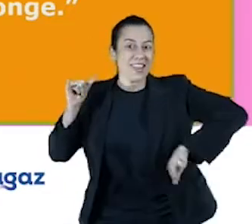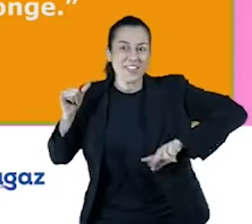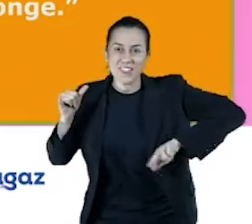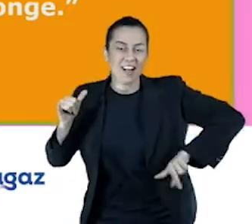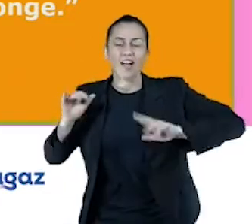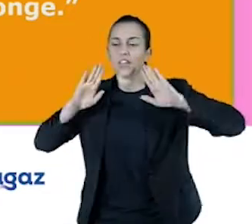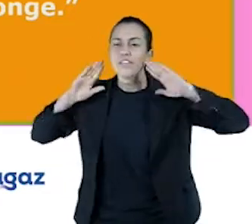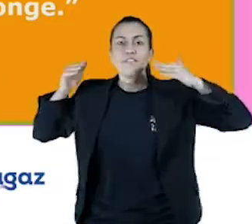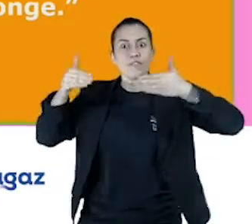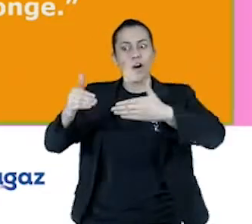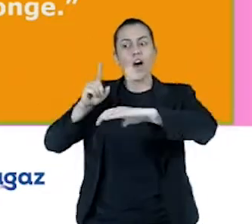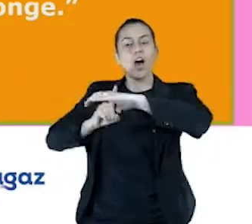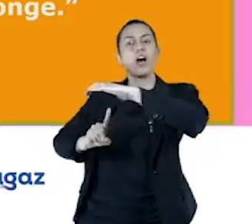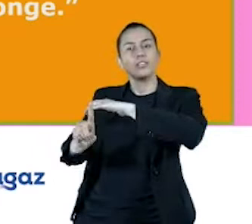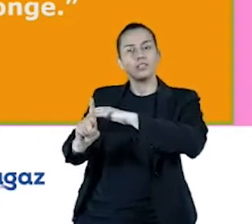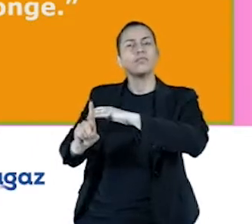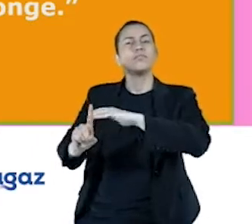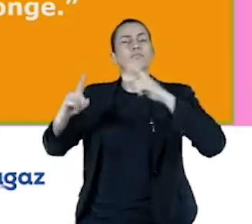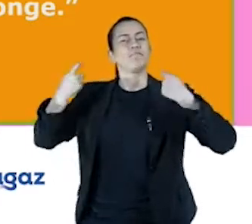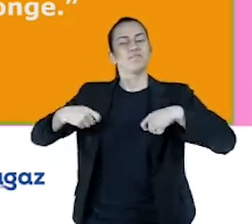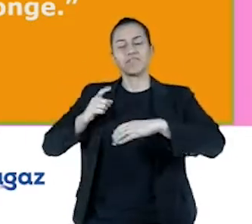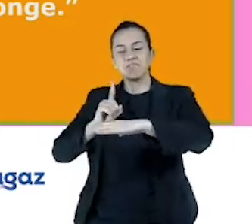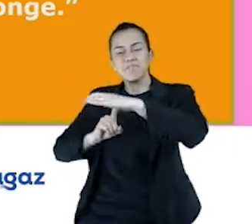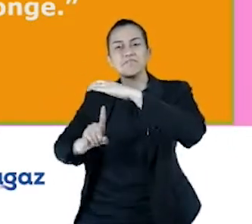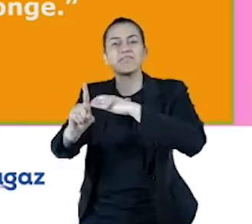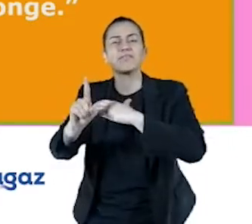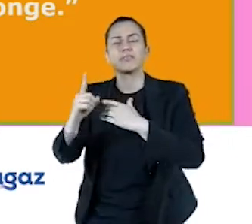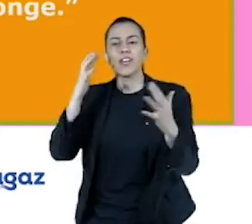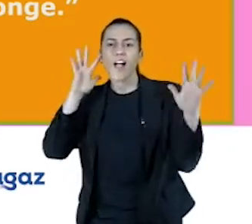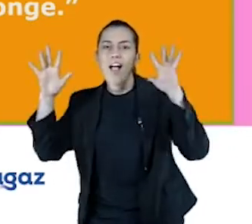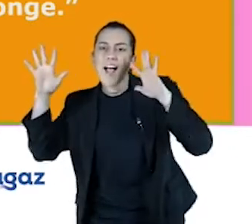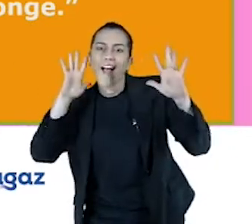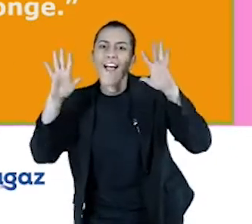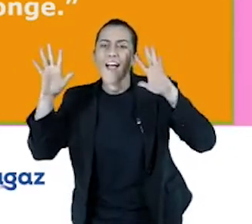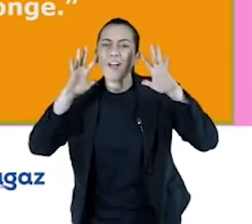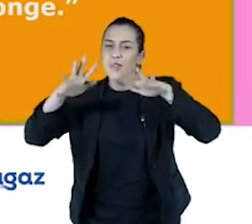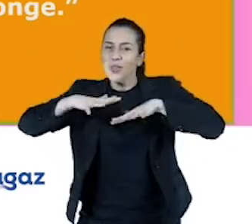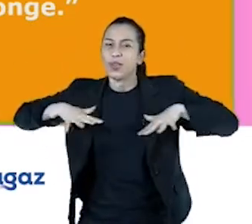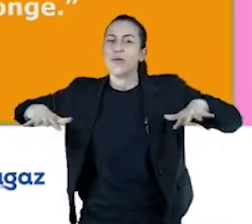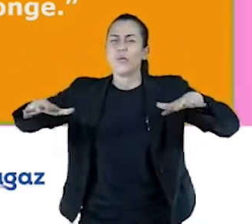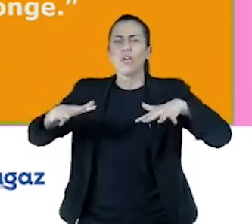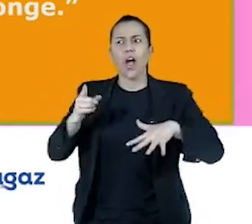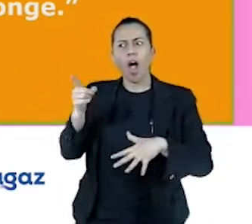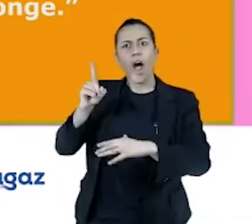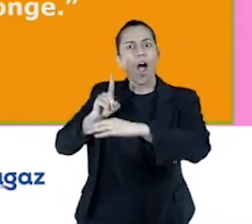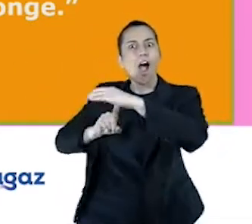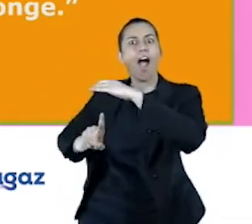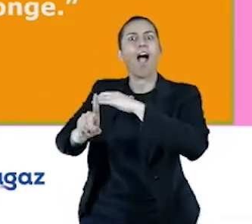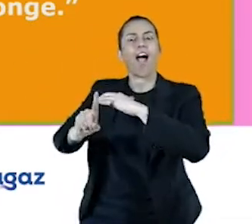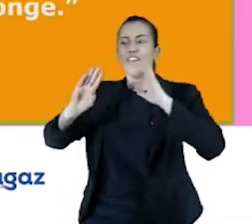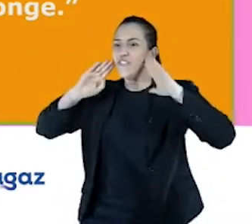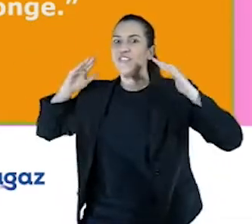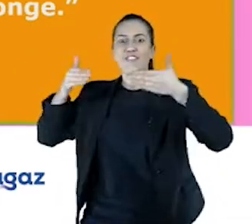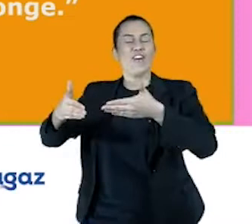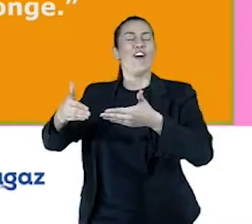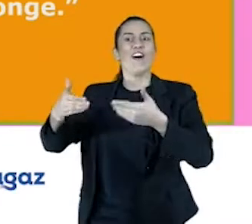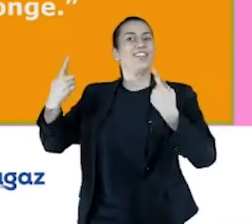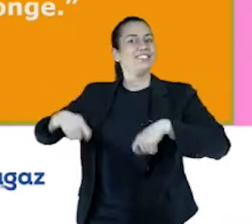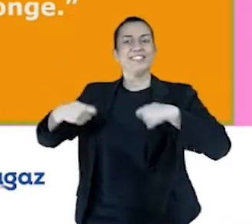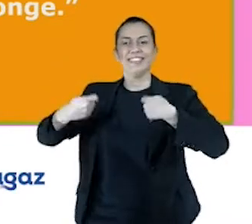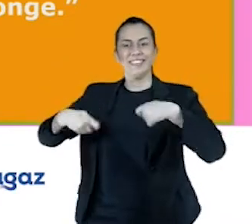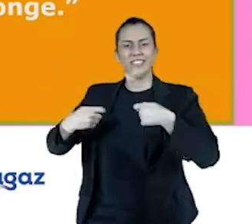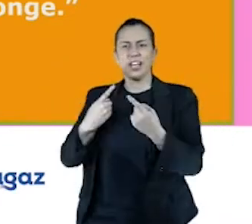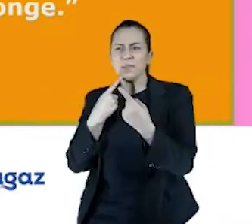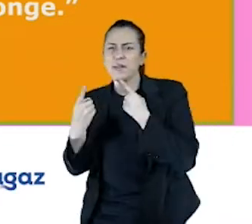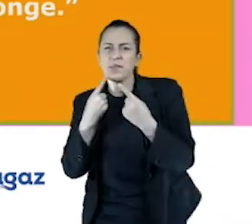foco no cliente, né, de que a gente tem que realmente pensar, né, no todo. A sempre fala, o cliente é o foco principal. Parece clichê quando a gente